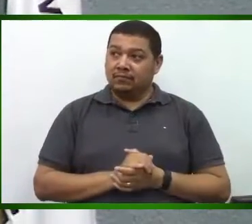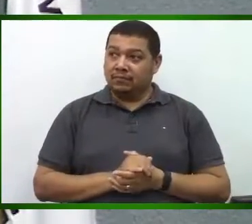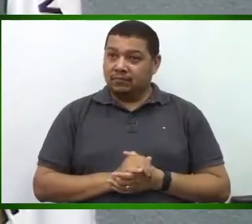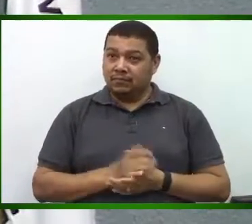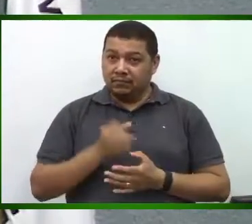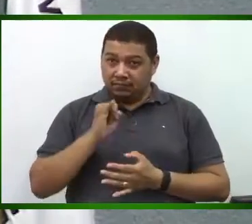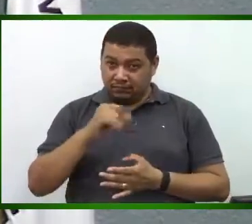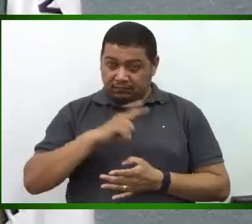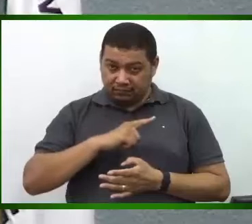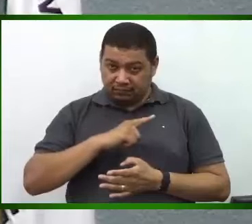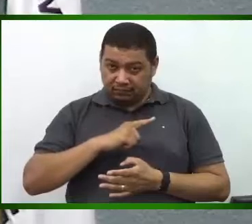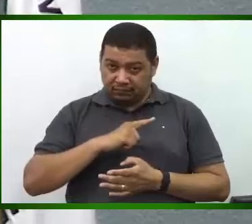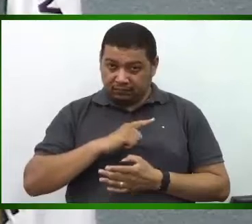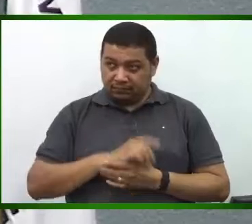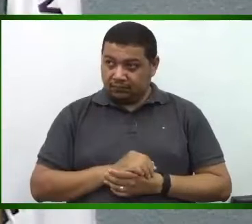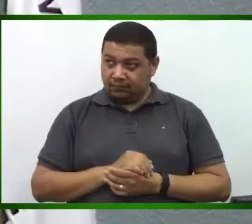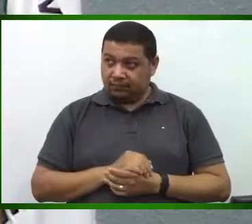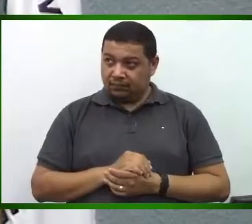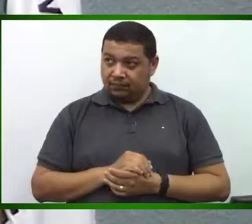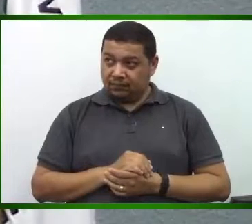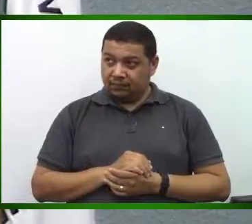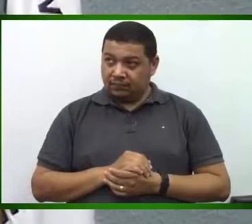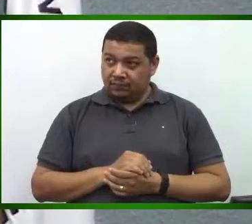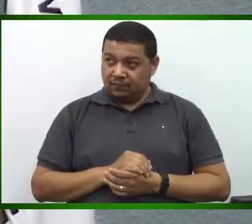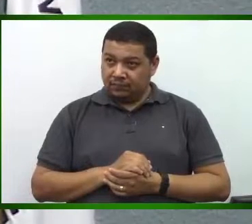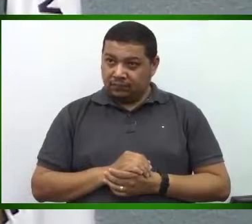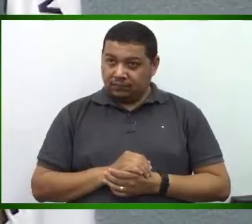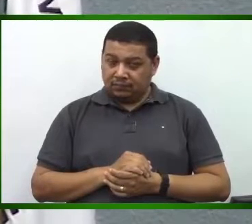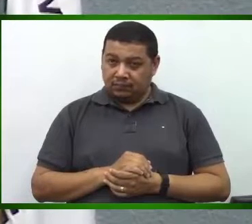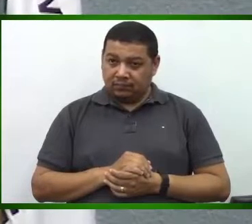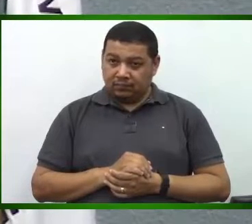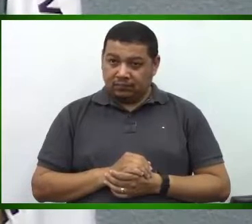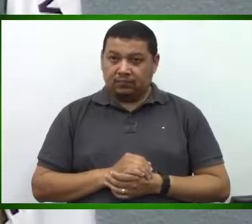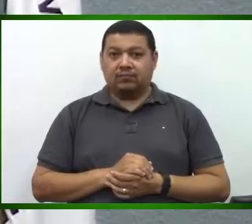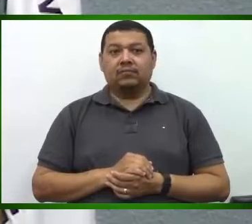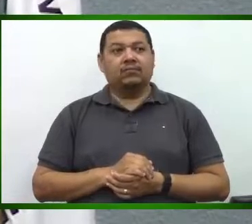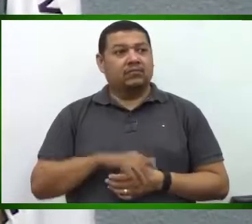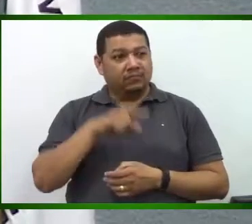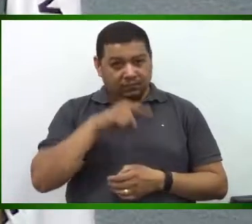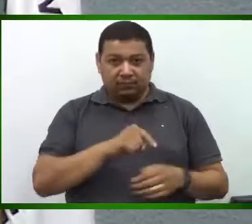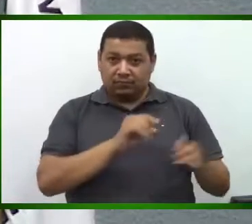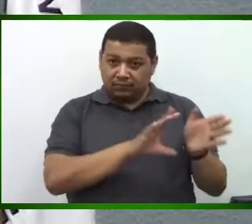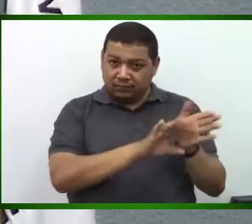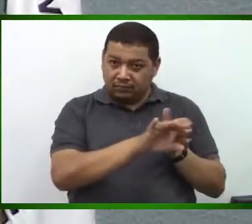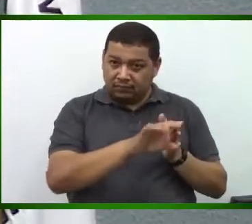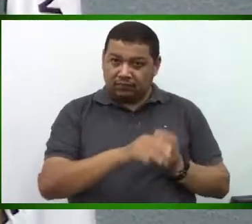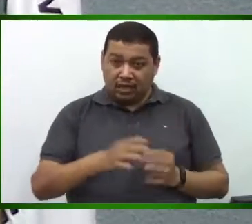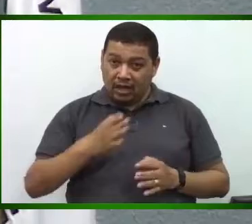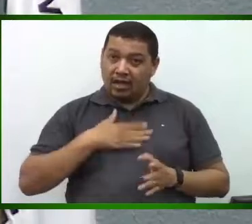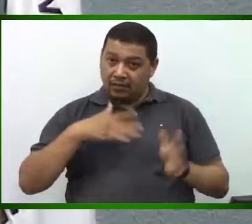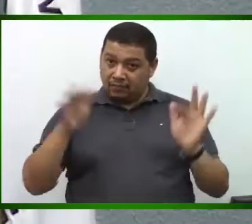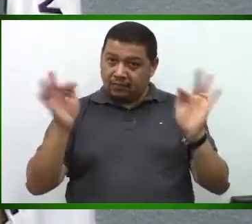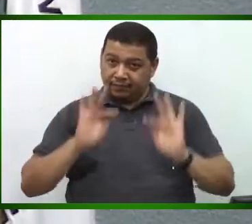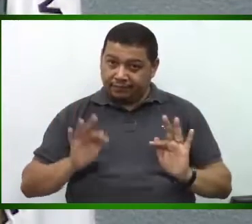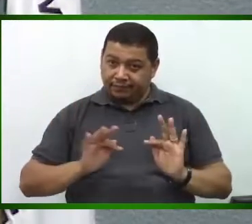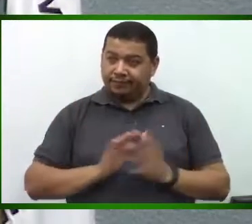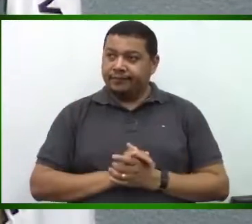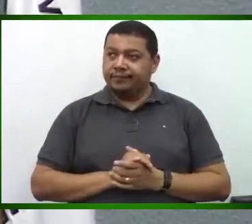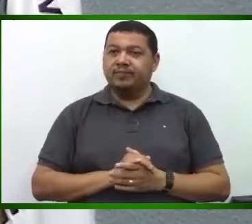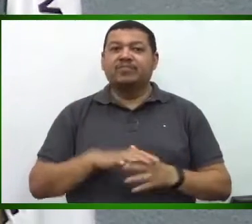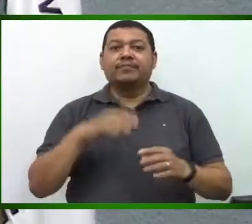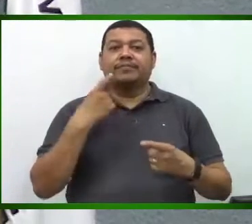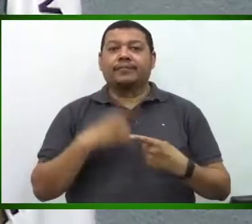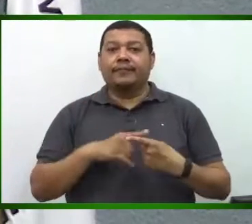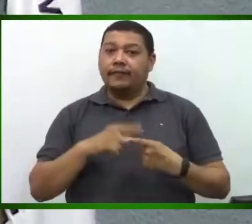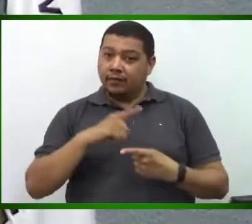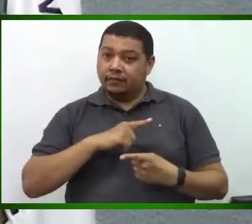contemplando a nossa população cacoalense, eu fico feliz porque